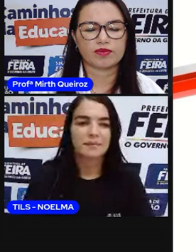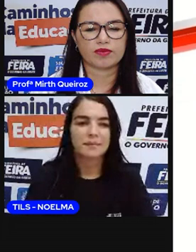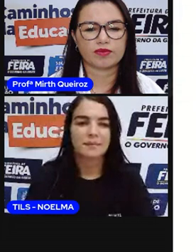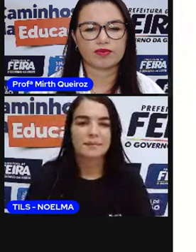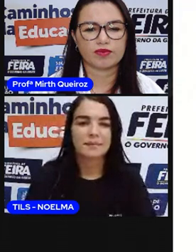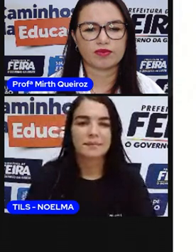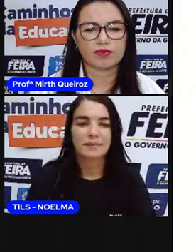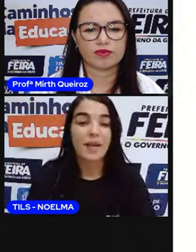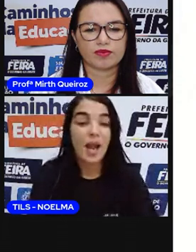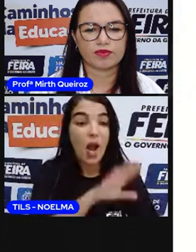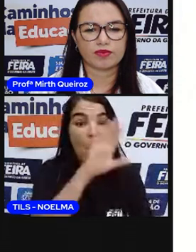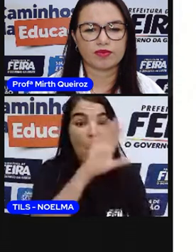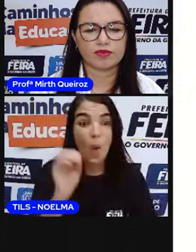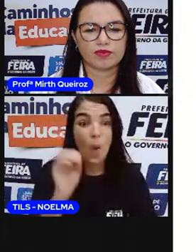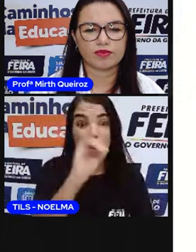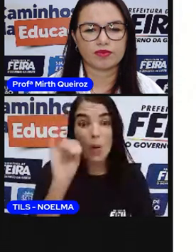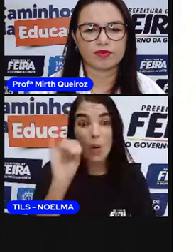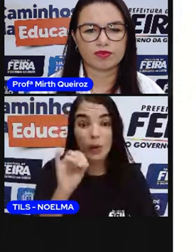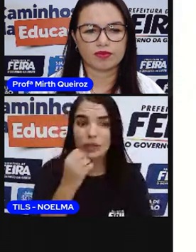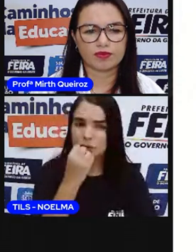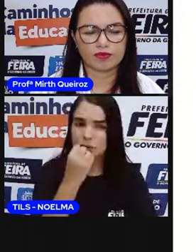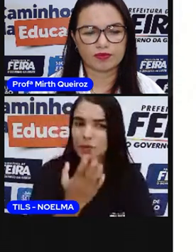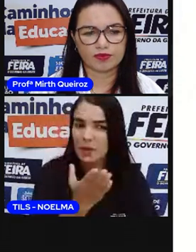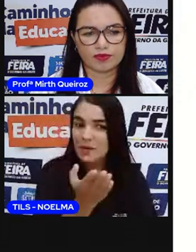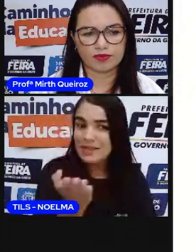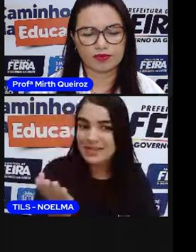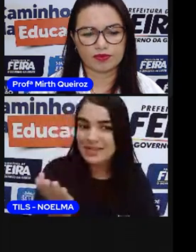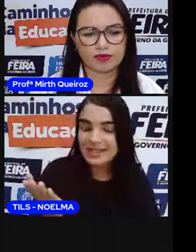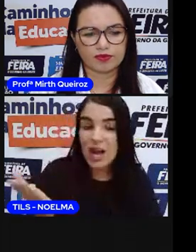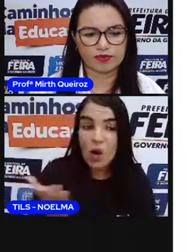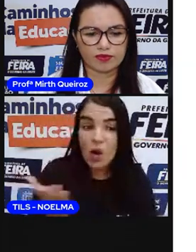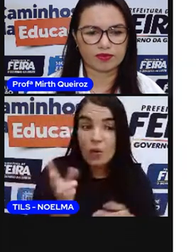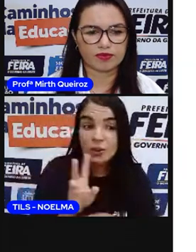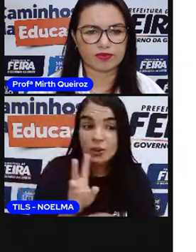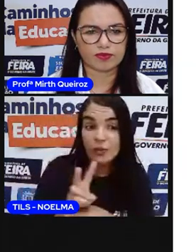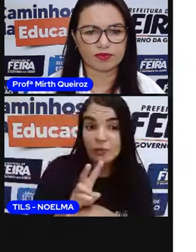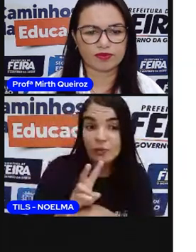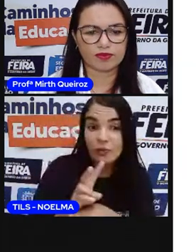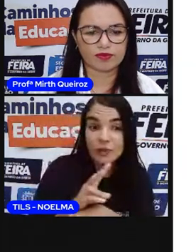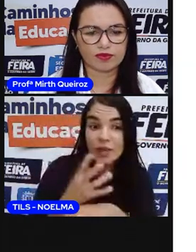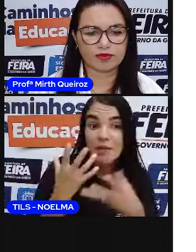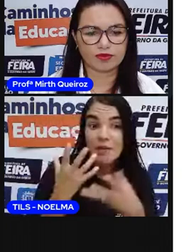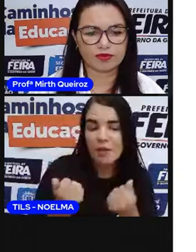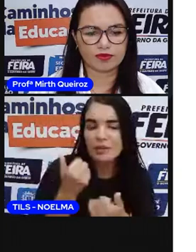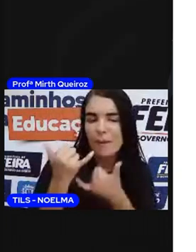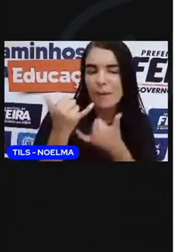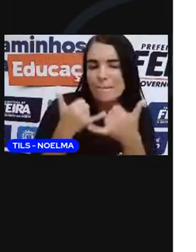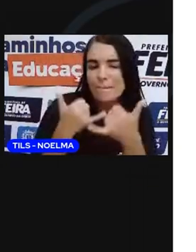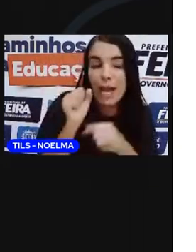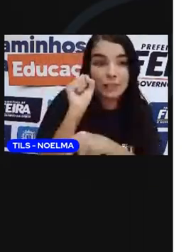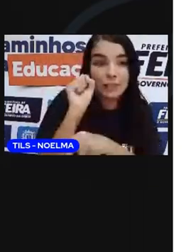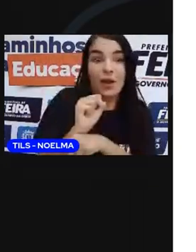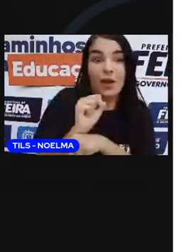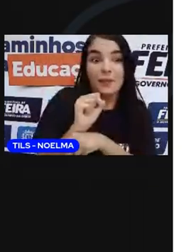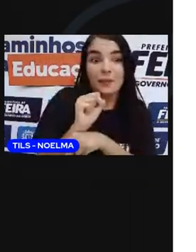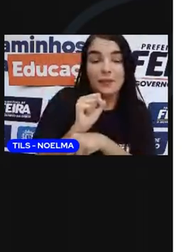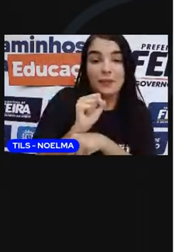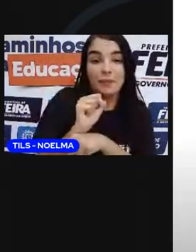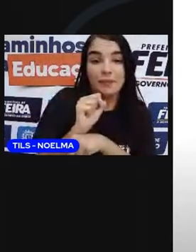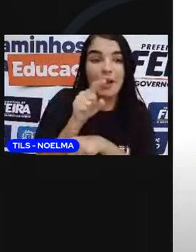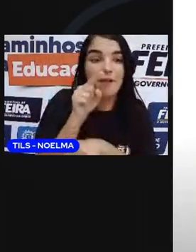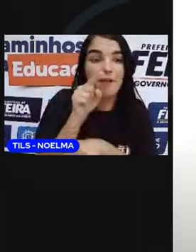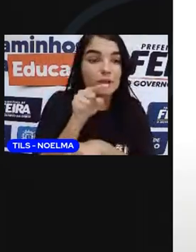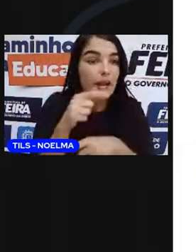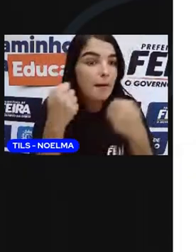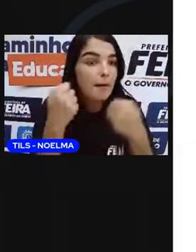Olá, pessoal! Tudo bem com vocês? No vídeo de hoje, a vai brincar de stop. Você vai